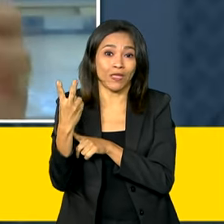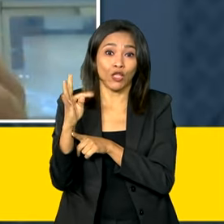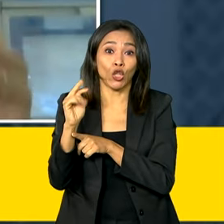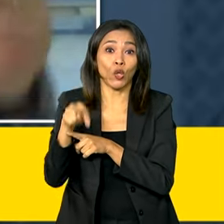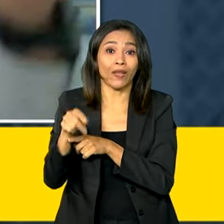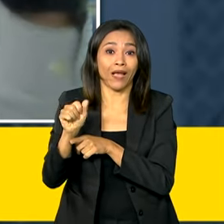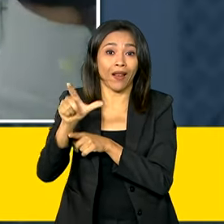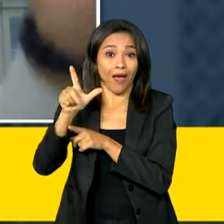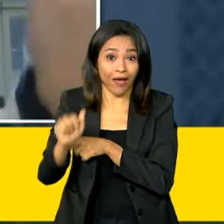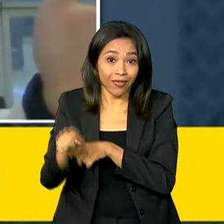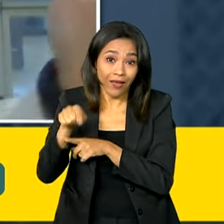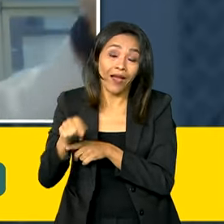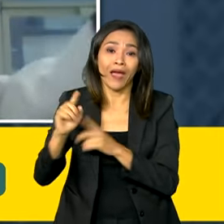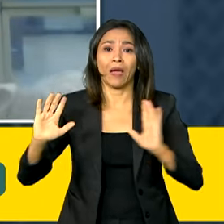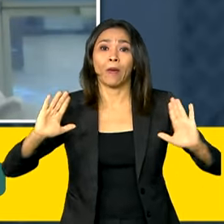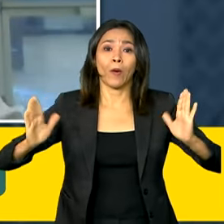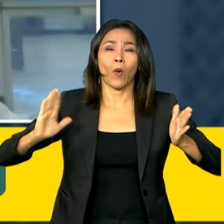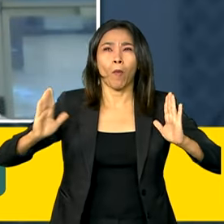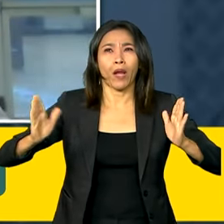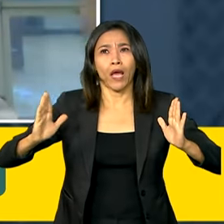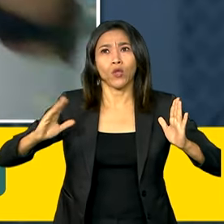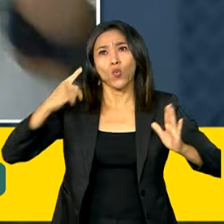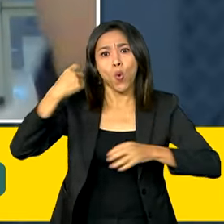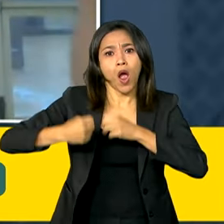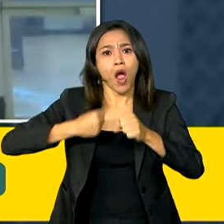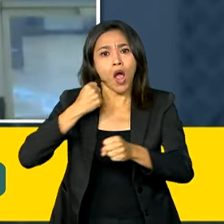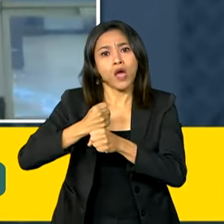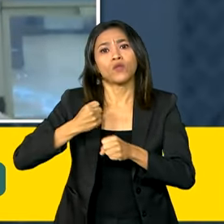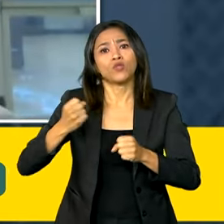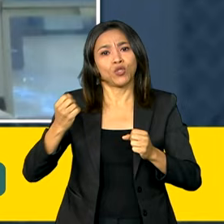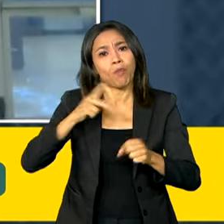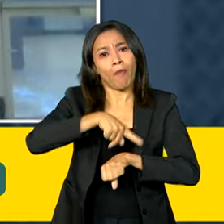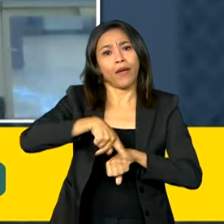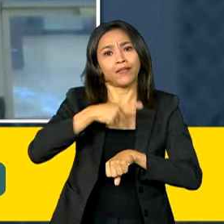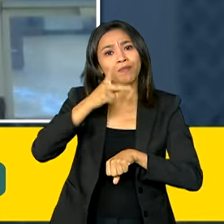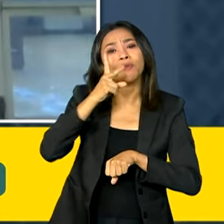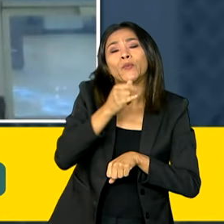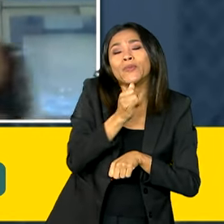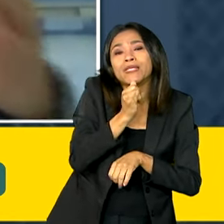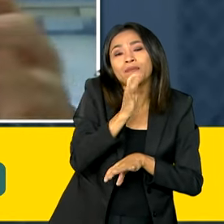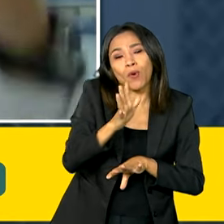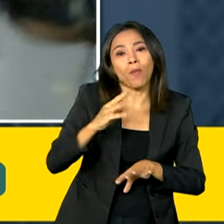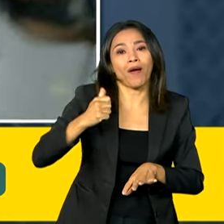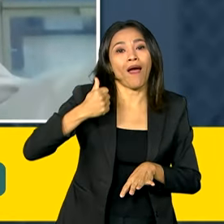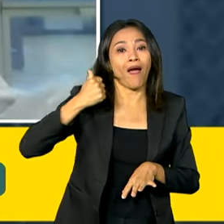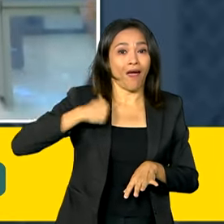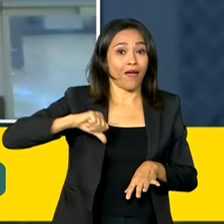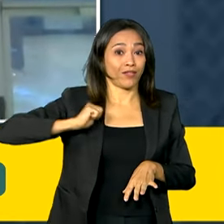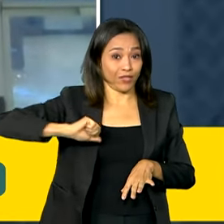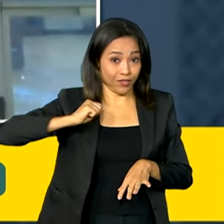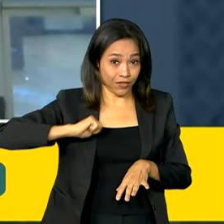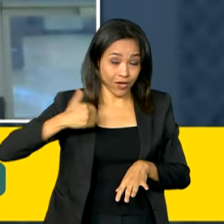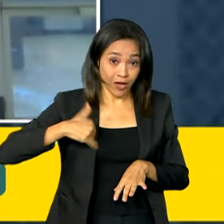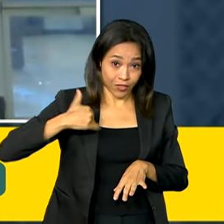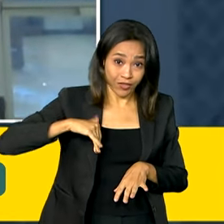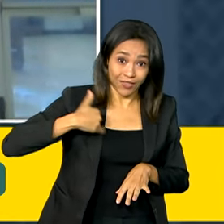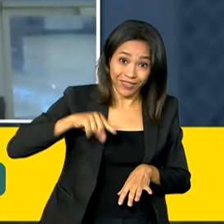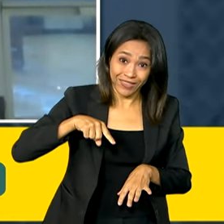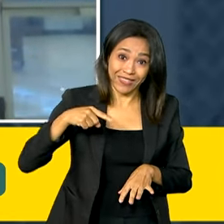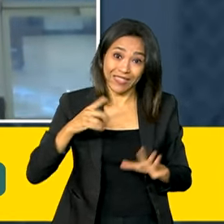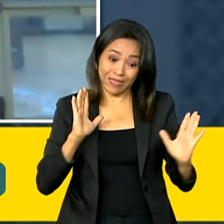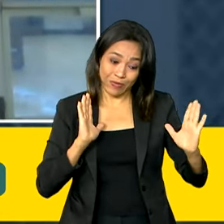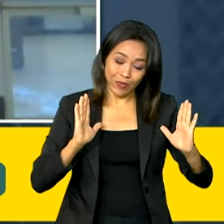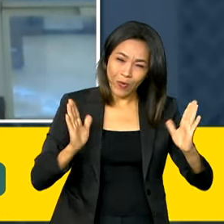à emissão de um ano de um país inteiro como a Argentina, que não é um país pequeno. A gente consegue reduzir em dois